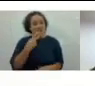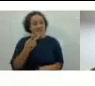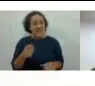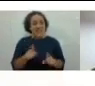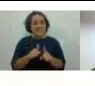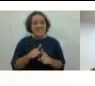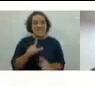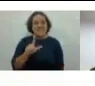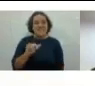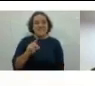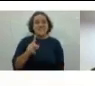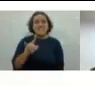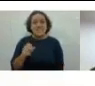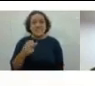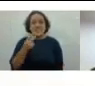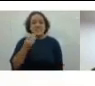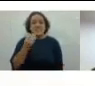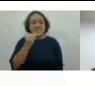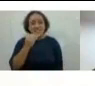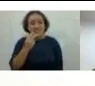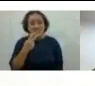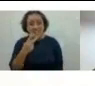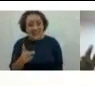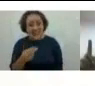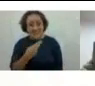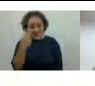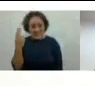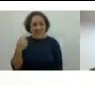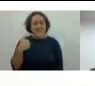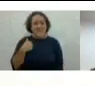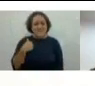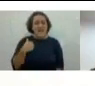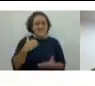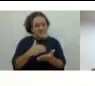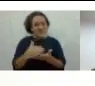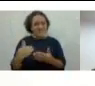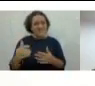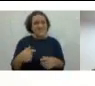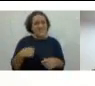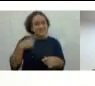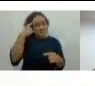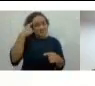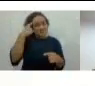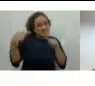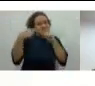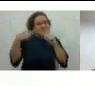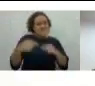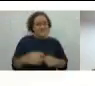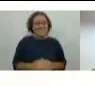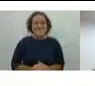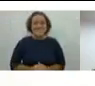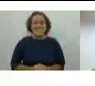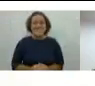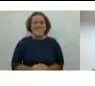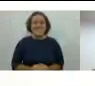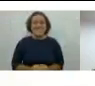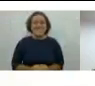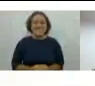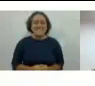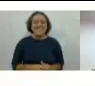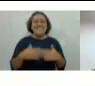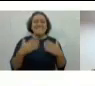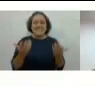Ninguém falou, então eu vou falar. que a Lidiana até tentou falar alguma ia falar, Valença. Mas eu não vou lembrar. Valença.